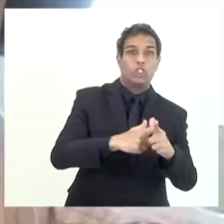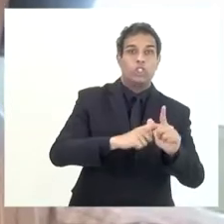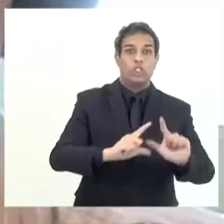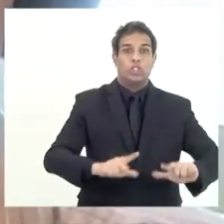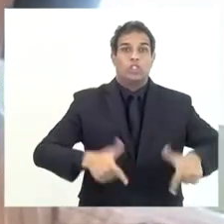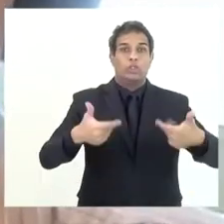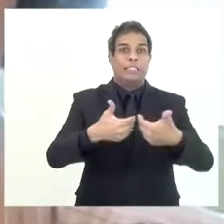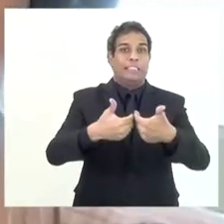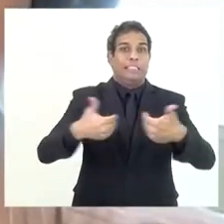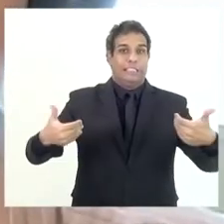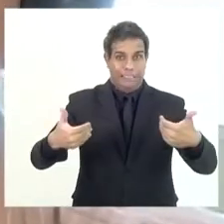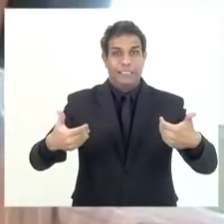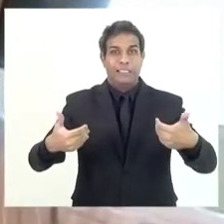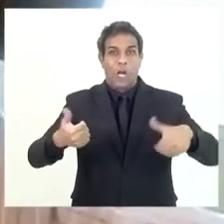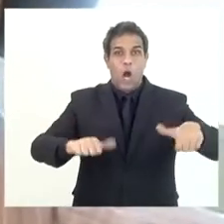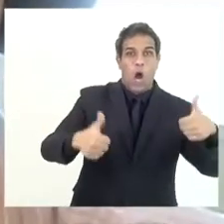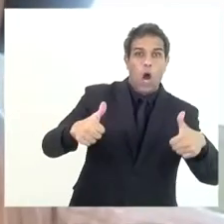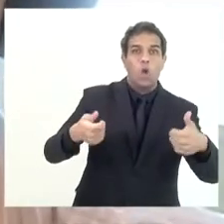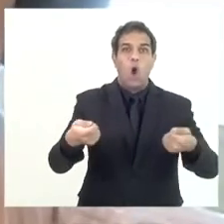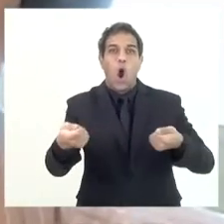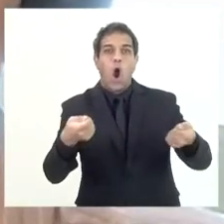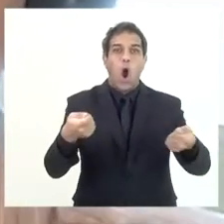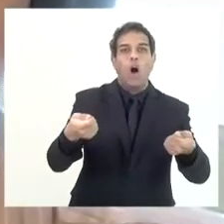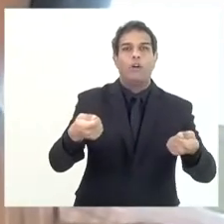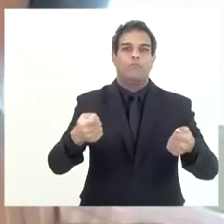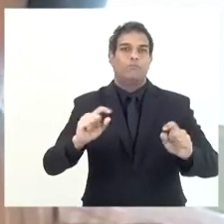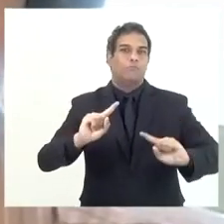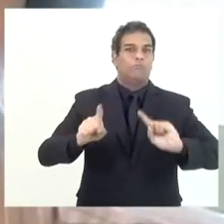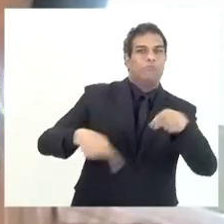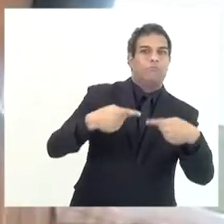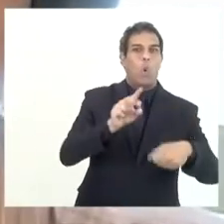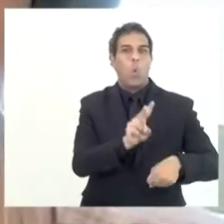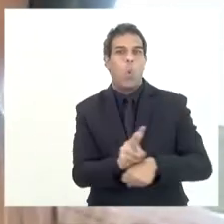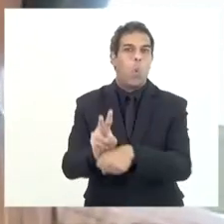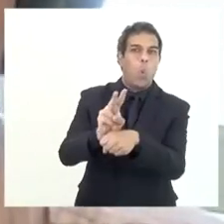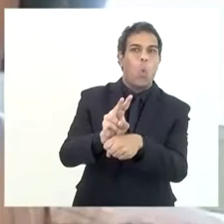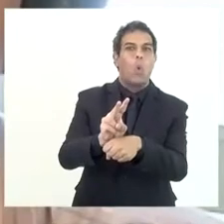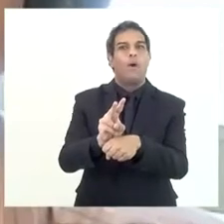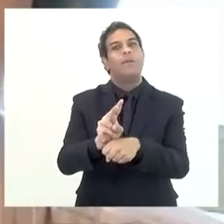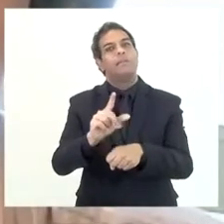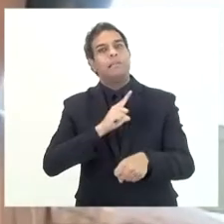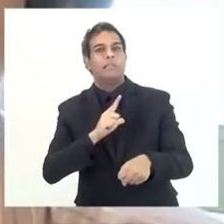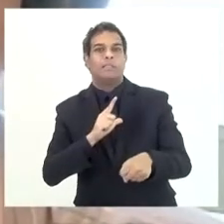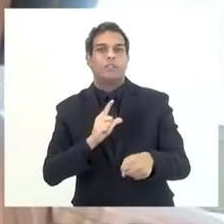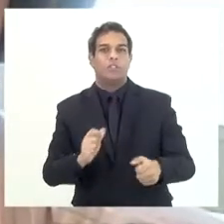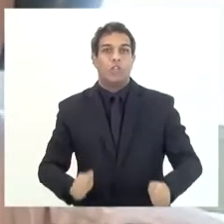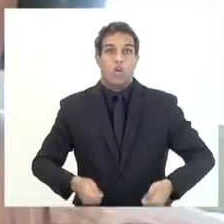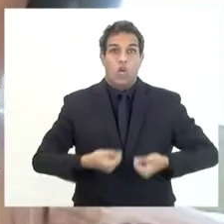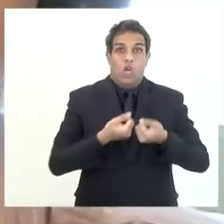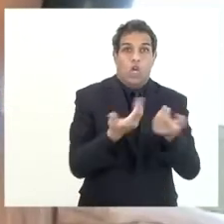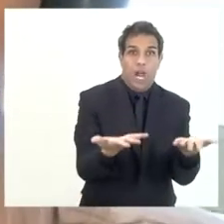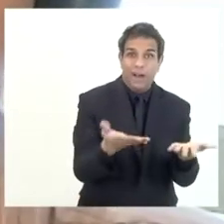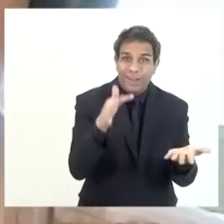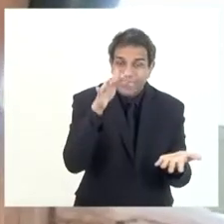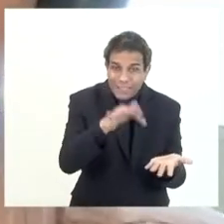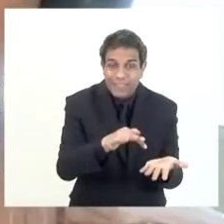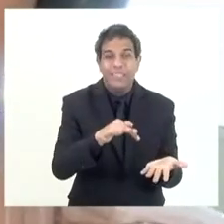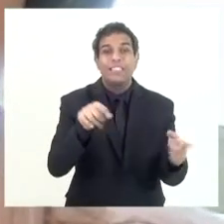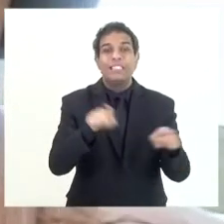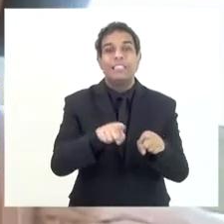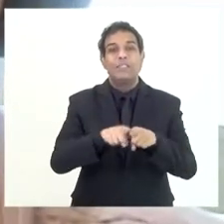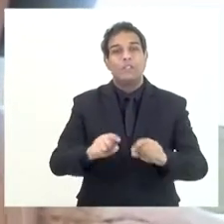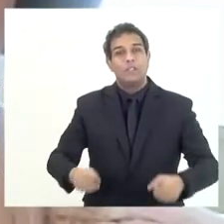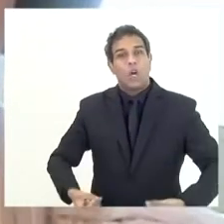separação para ver esse controle, depois até para os gastos específicos que estão na lei do FEC e para a